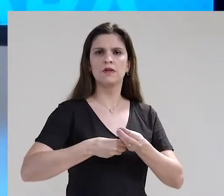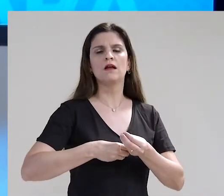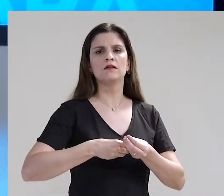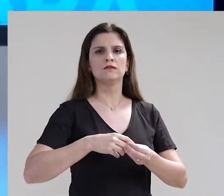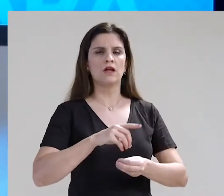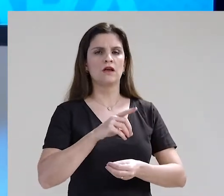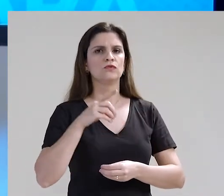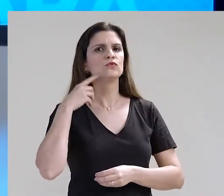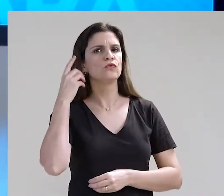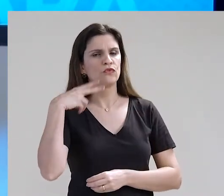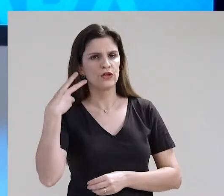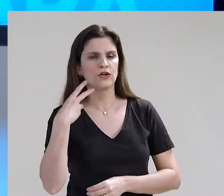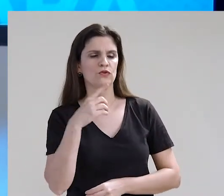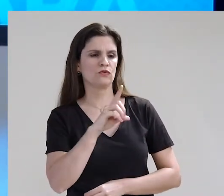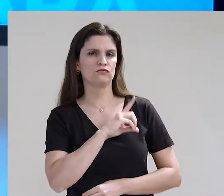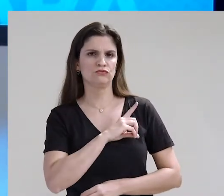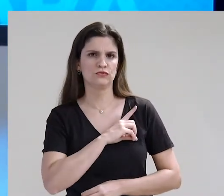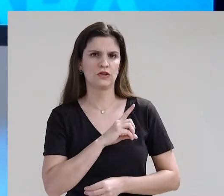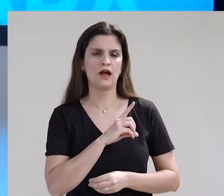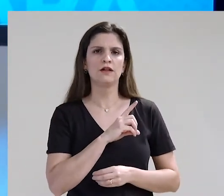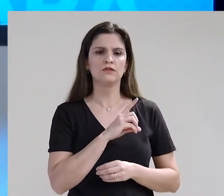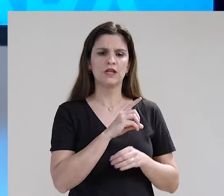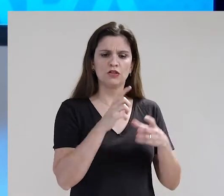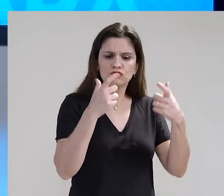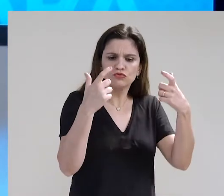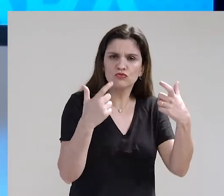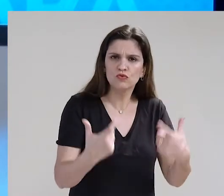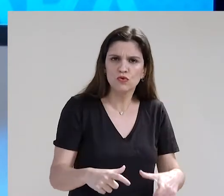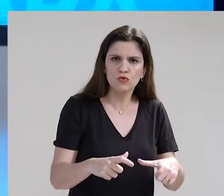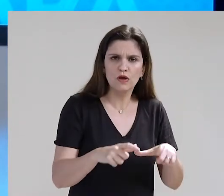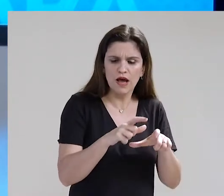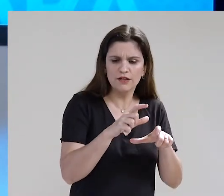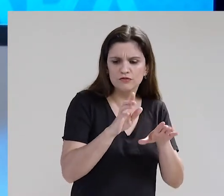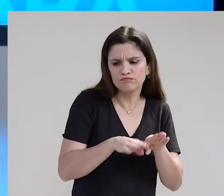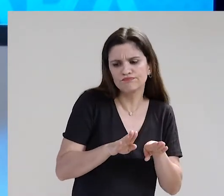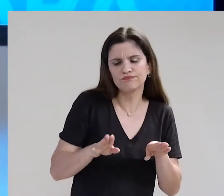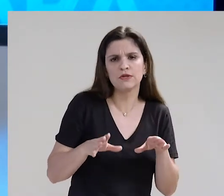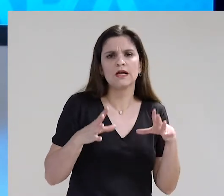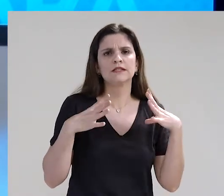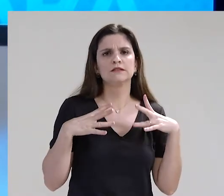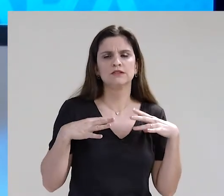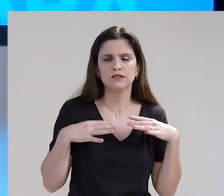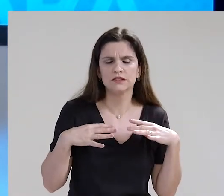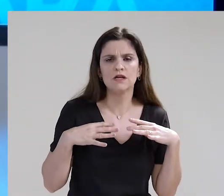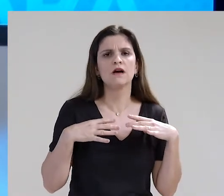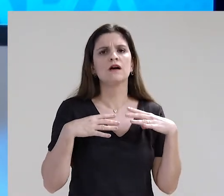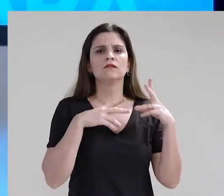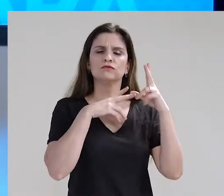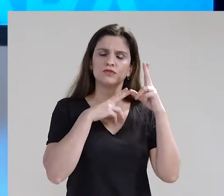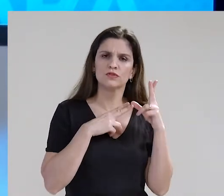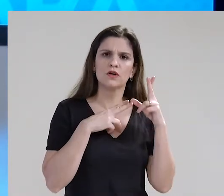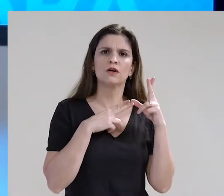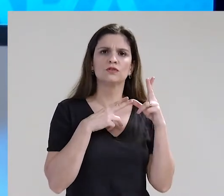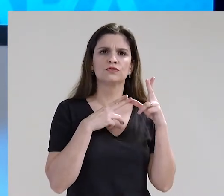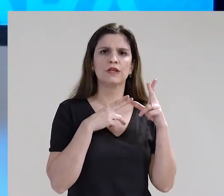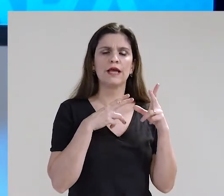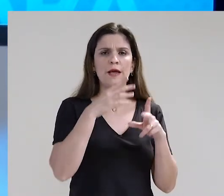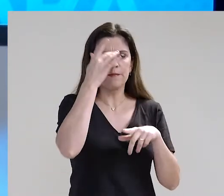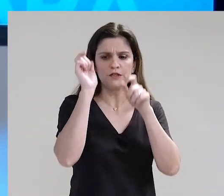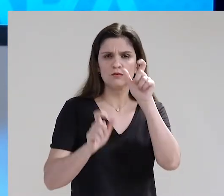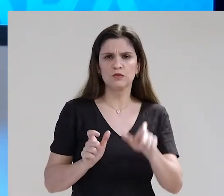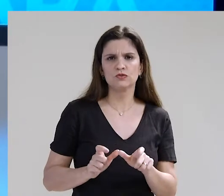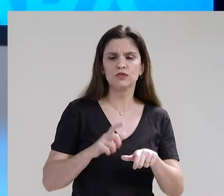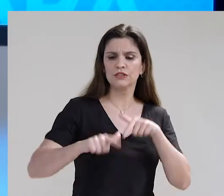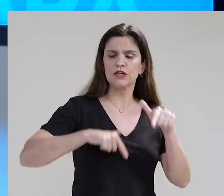complementar do delegado Wellington, que cria pontos de apoio e descanso para entregadores de aplicativo em Campo Grande.